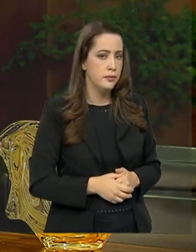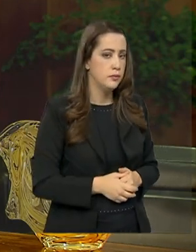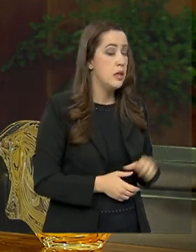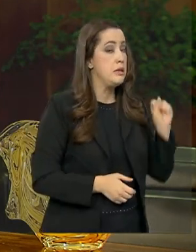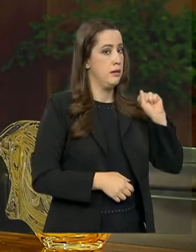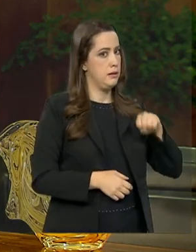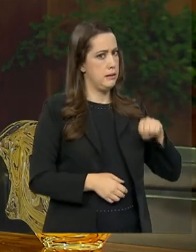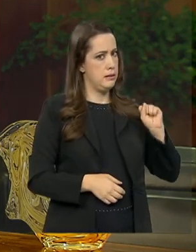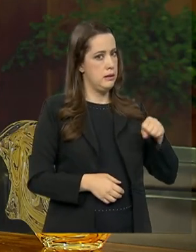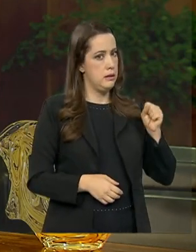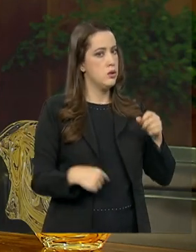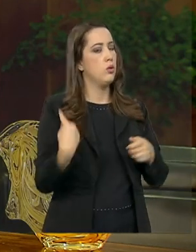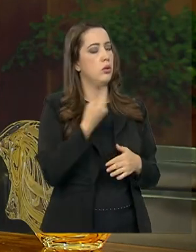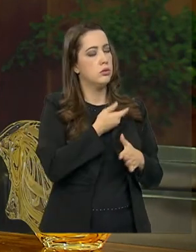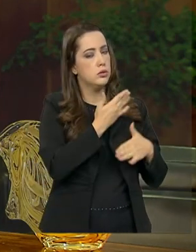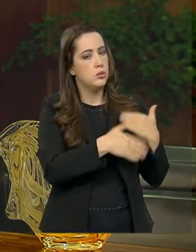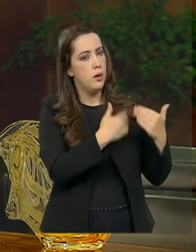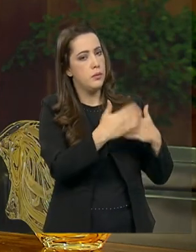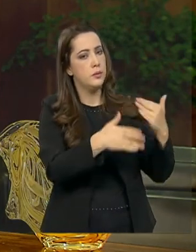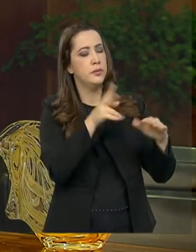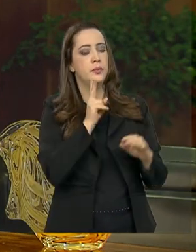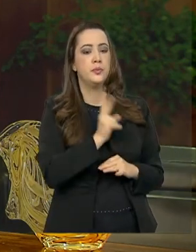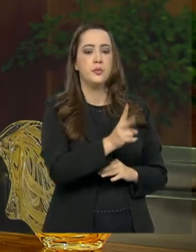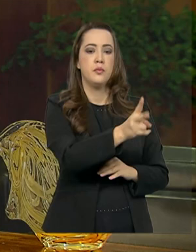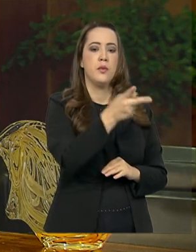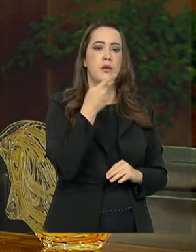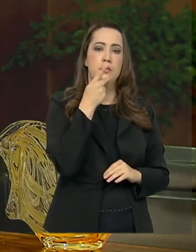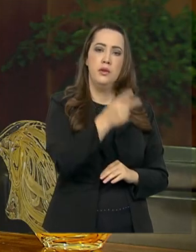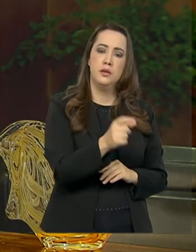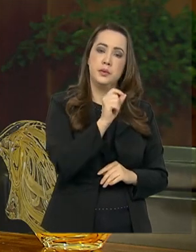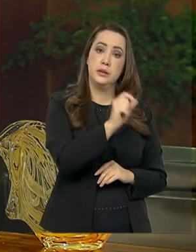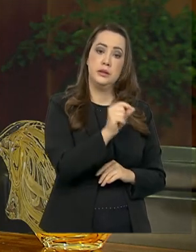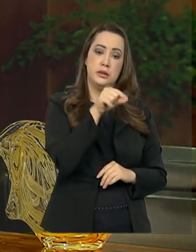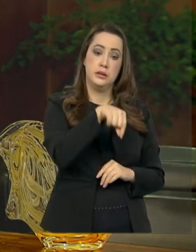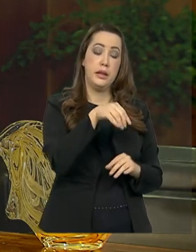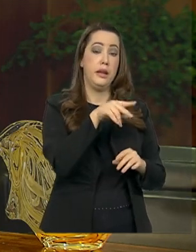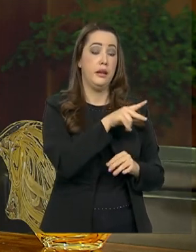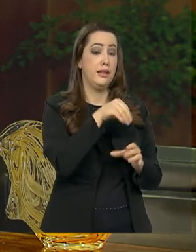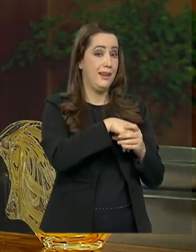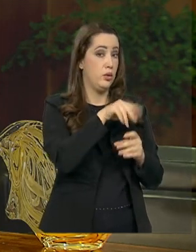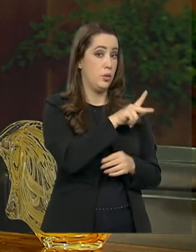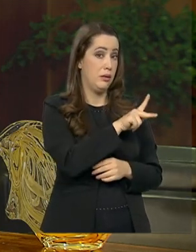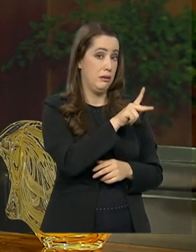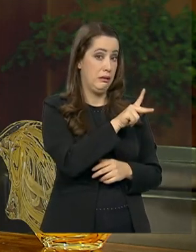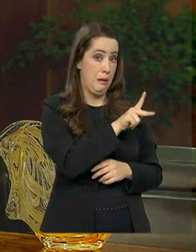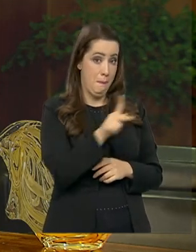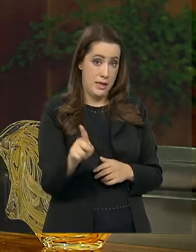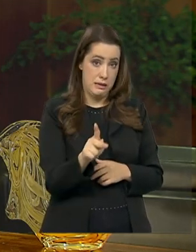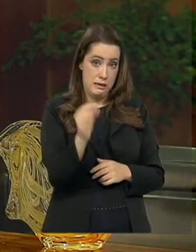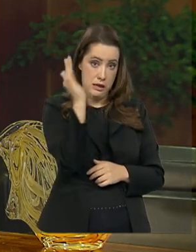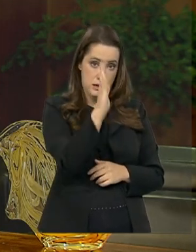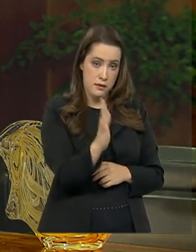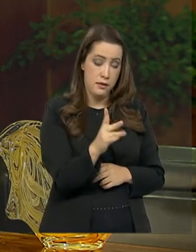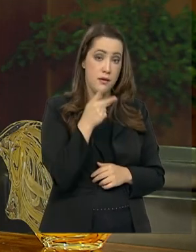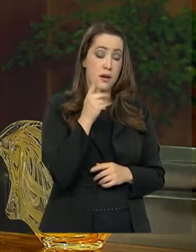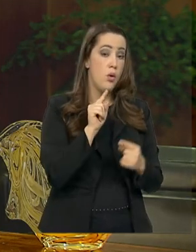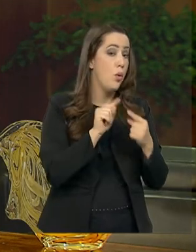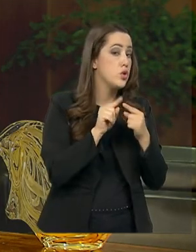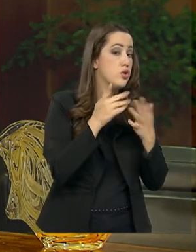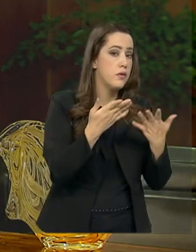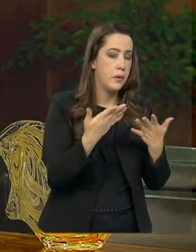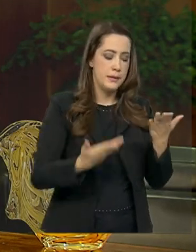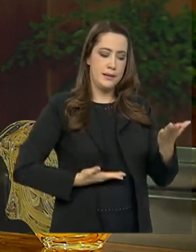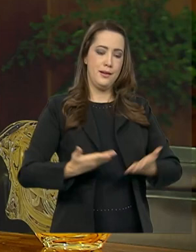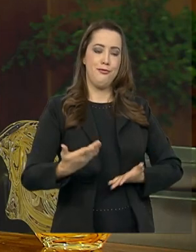avanços. Nós replicamos sempre aqui a todos os nossos colaboradores aqui na presidência que o nosso serviço se destina às pessoas.